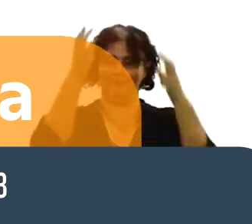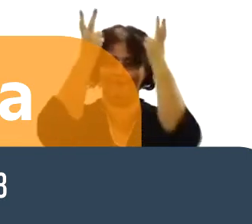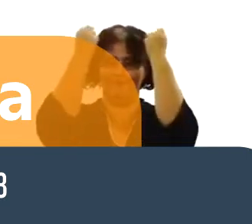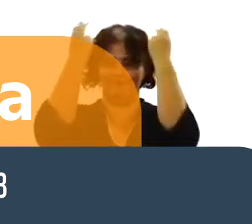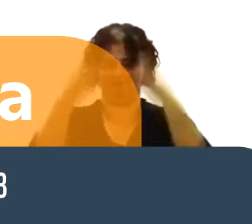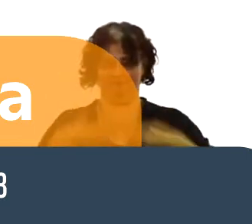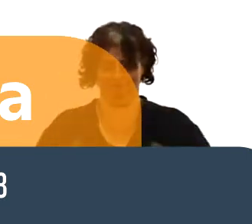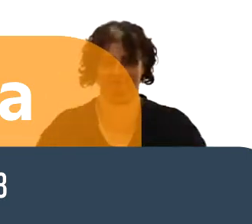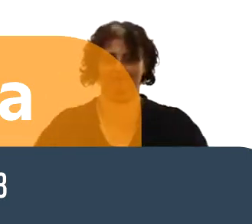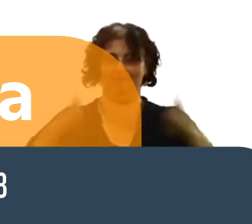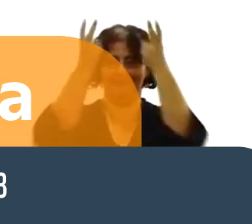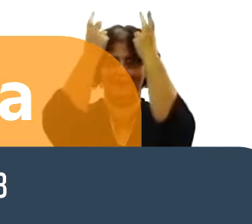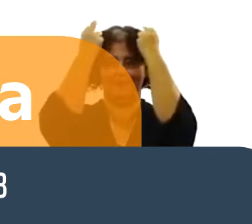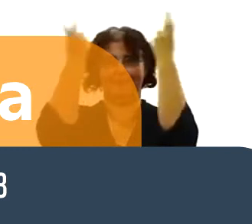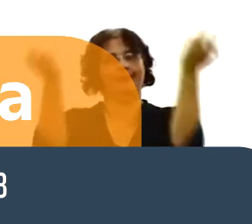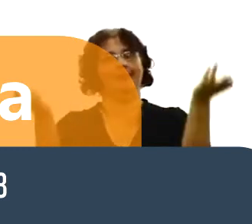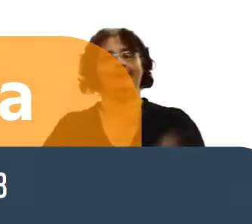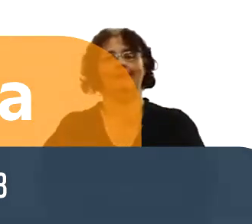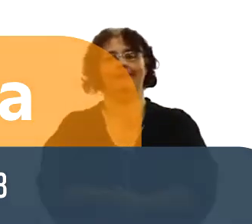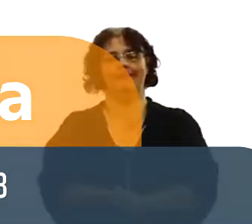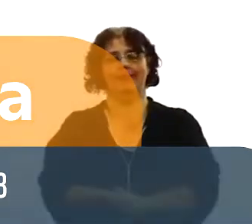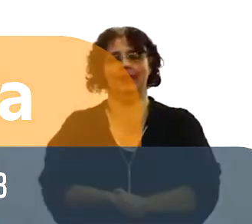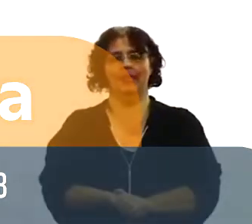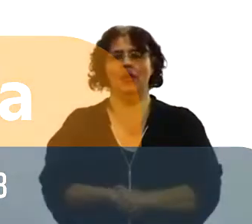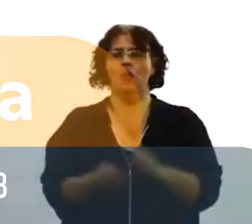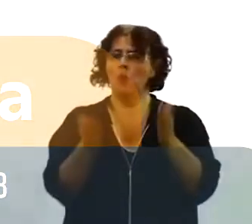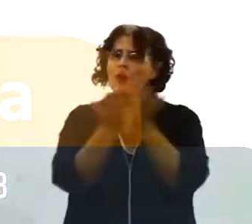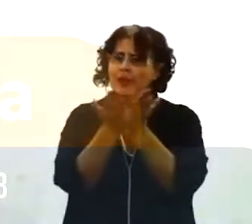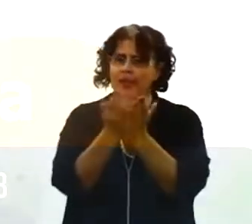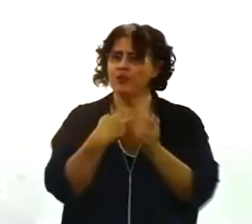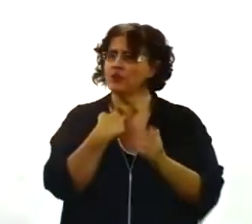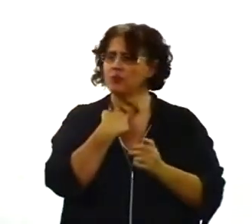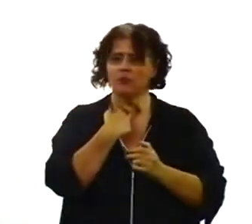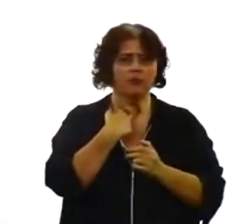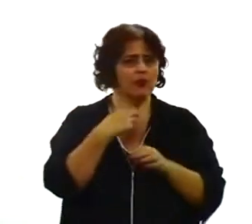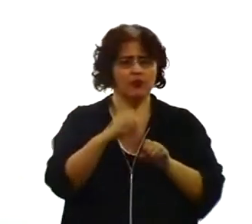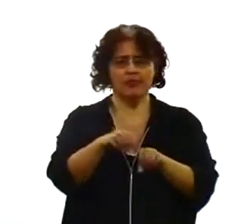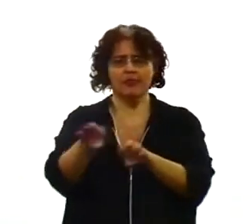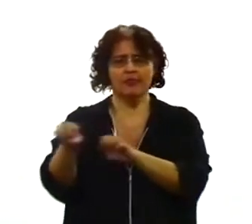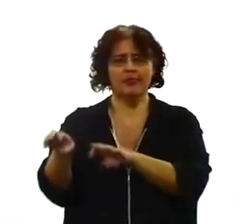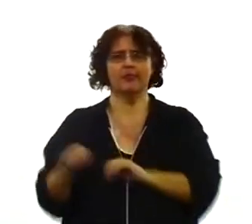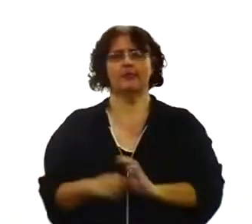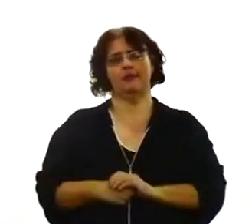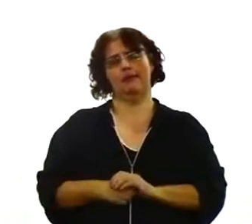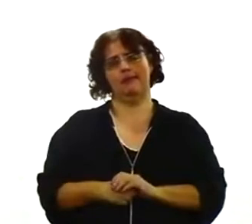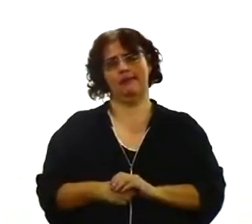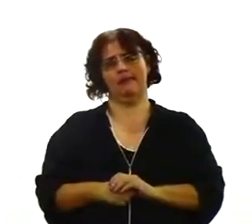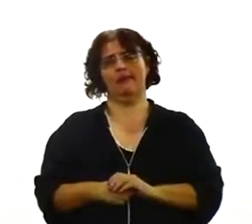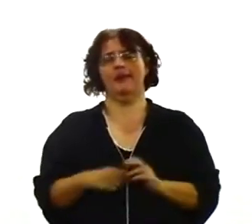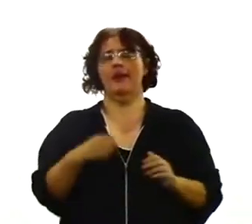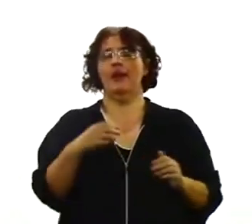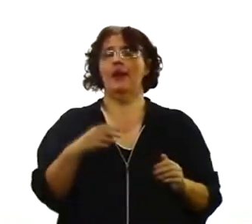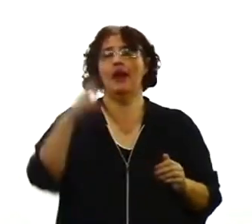não podem ensinar a história do coelhinho para os seus filhos, assim como não podem ensinar a história do Papai Noel no Natal.